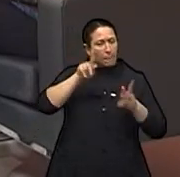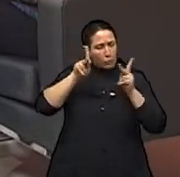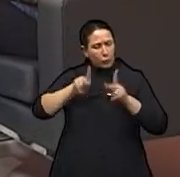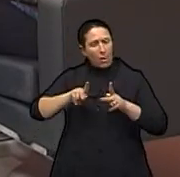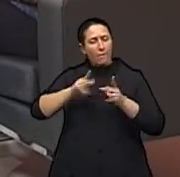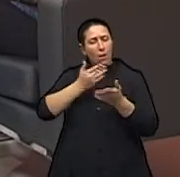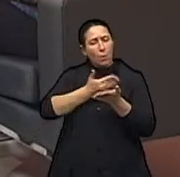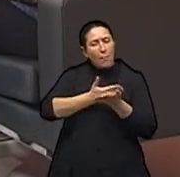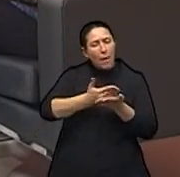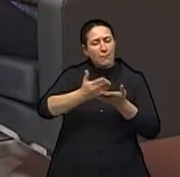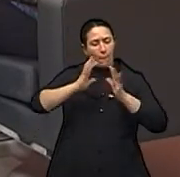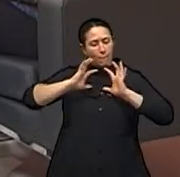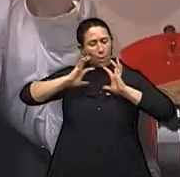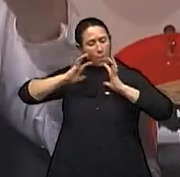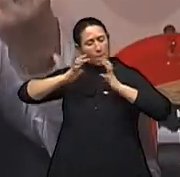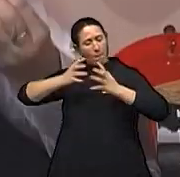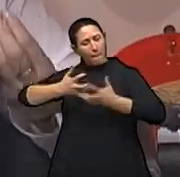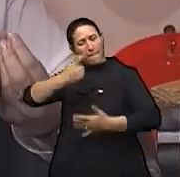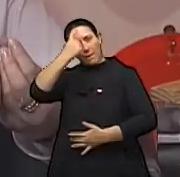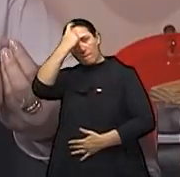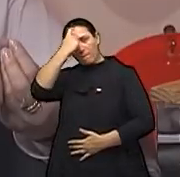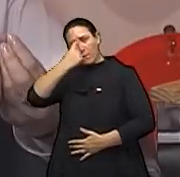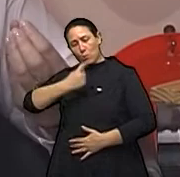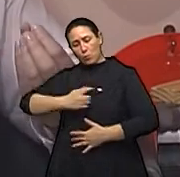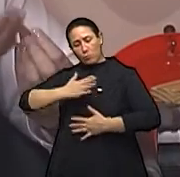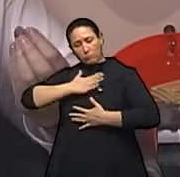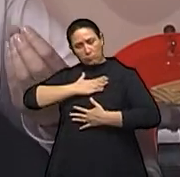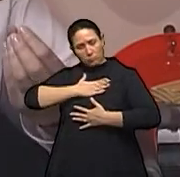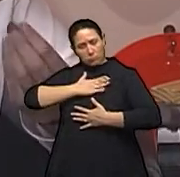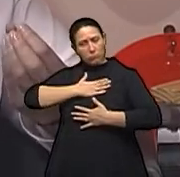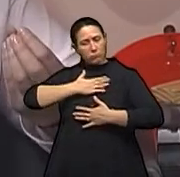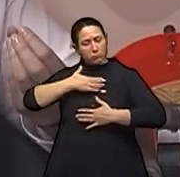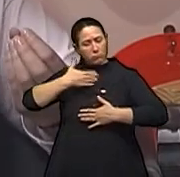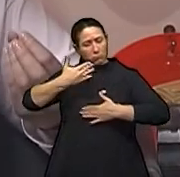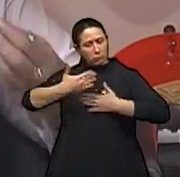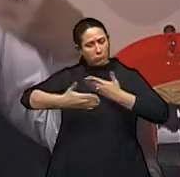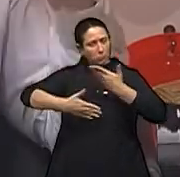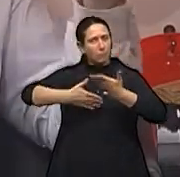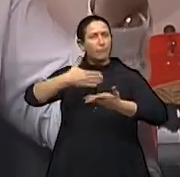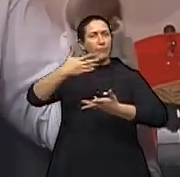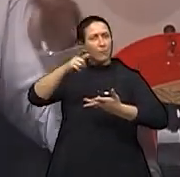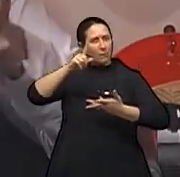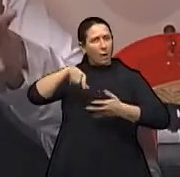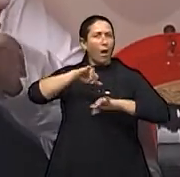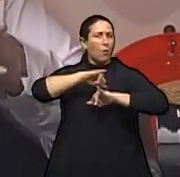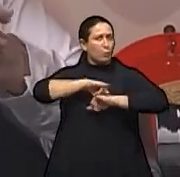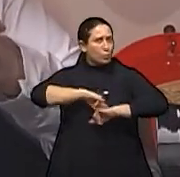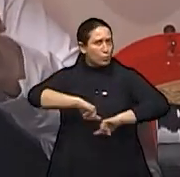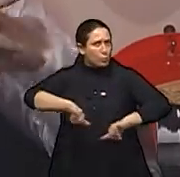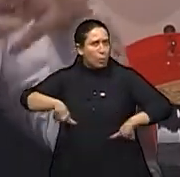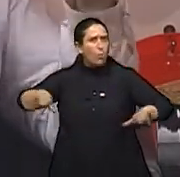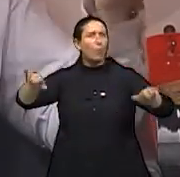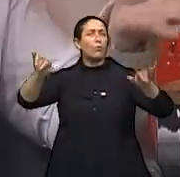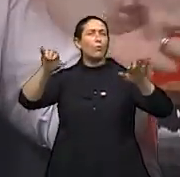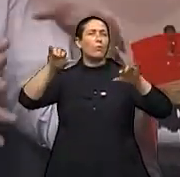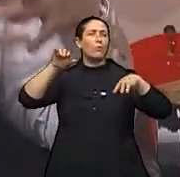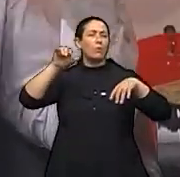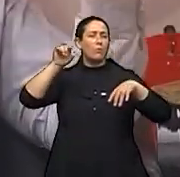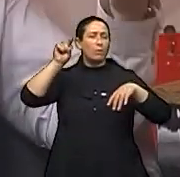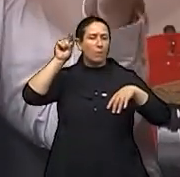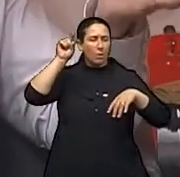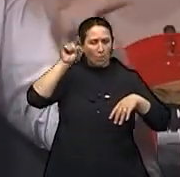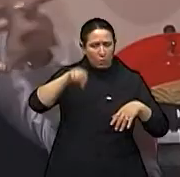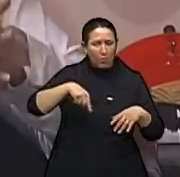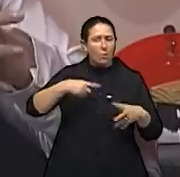perfil, a sua personalidade congênita, que foi anunciado no Obreios da Vida